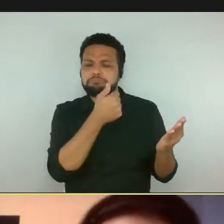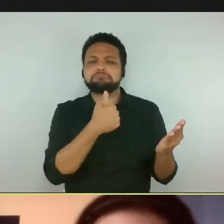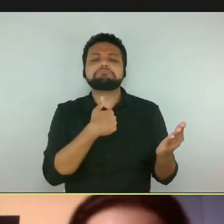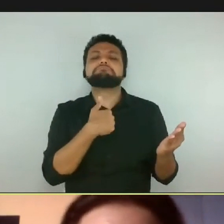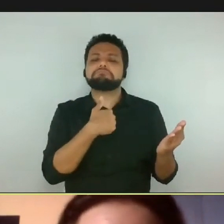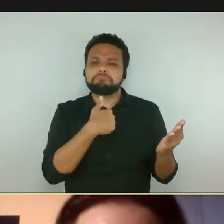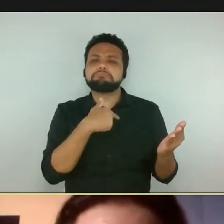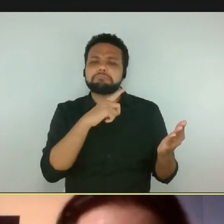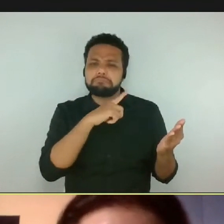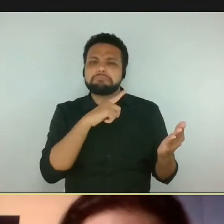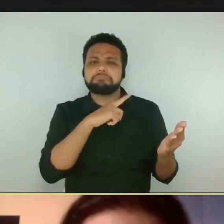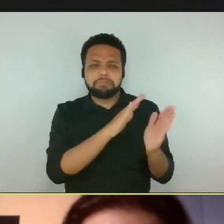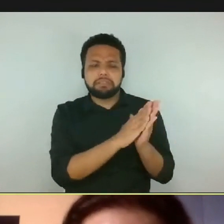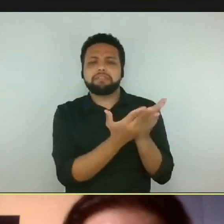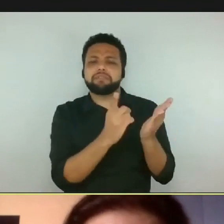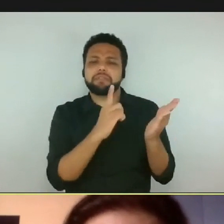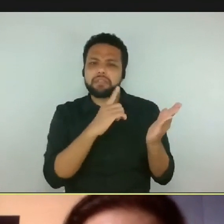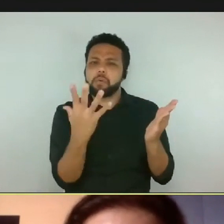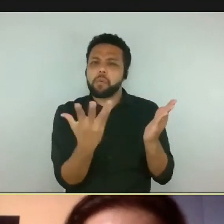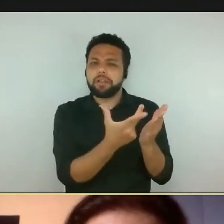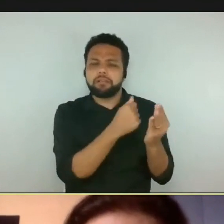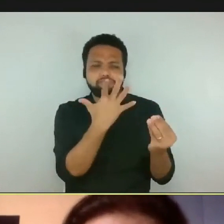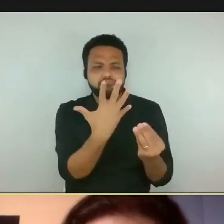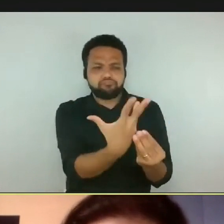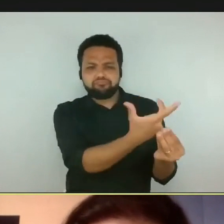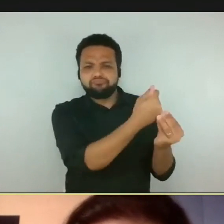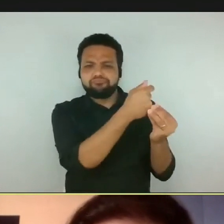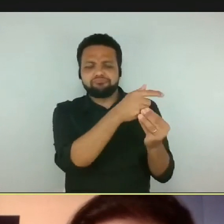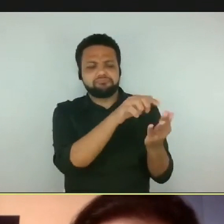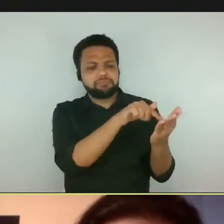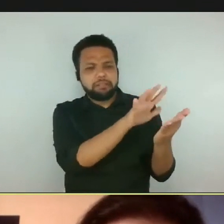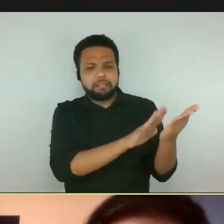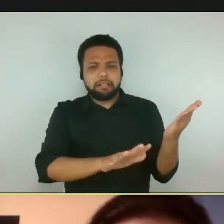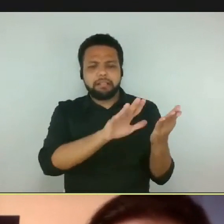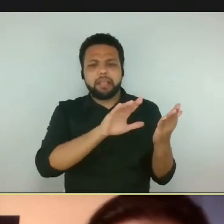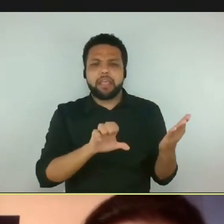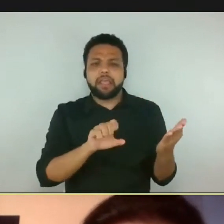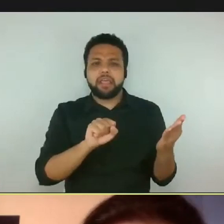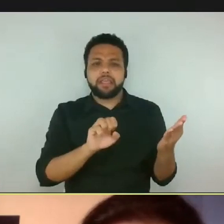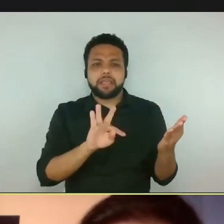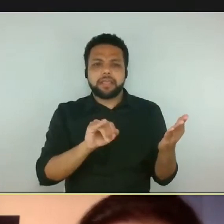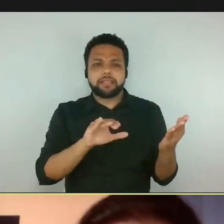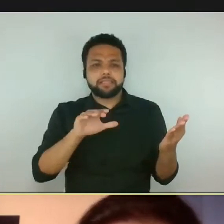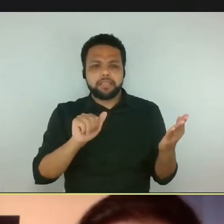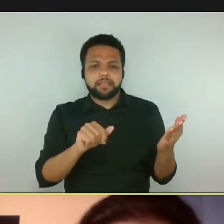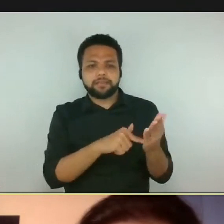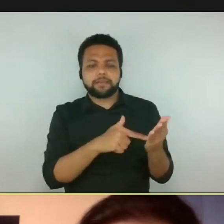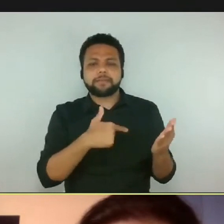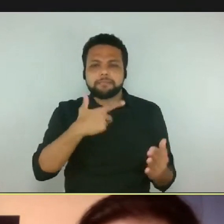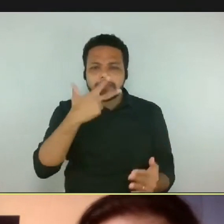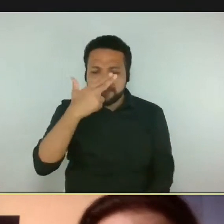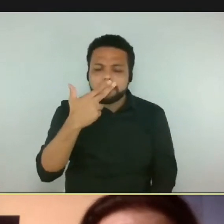aquela qualidade artística, aquela qualidade estética. Então, acho que essa